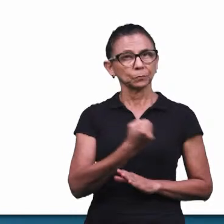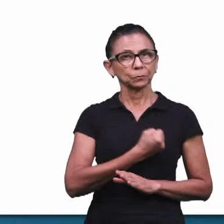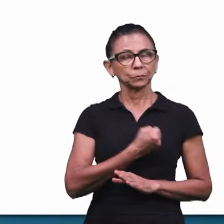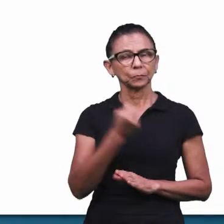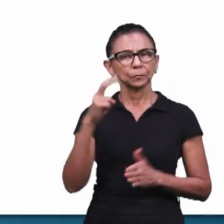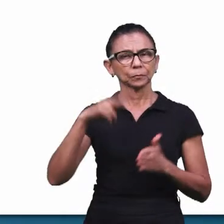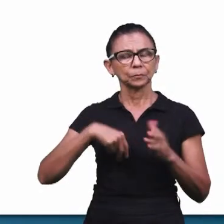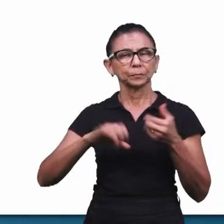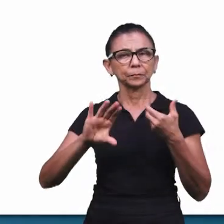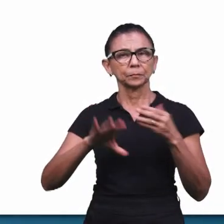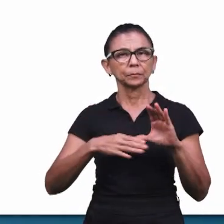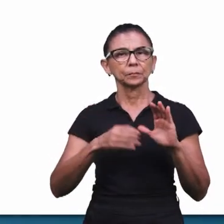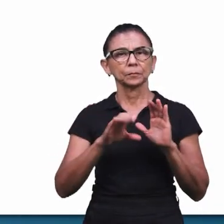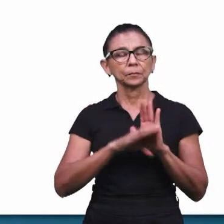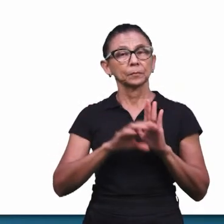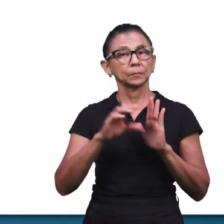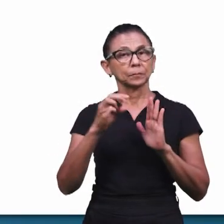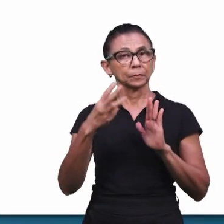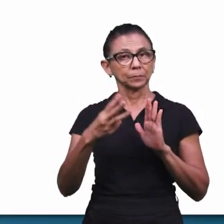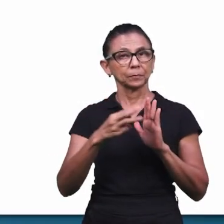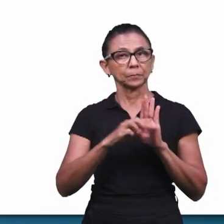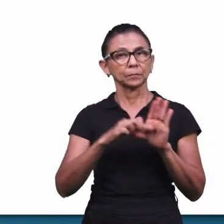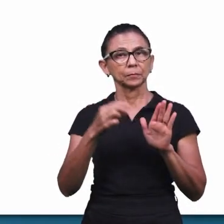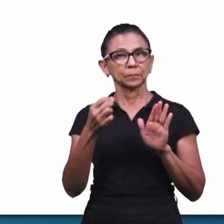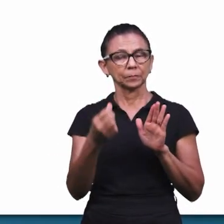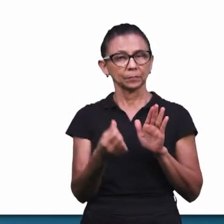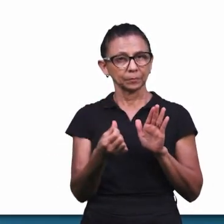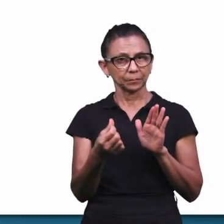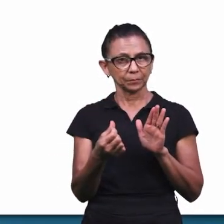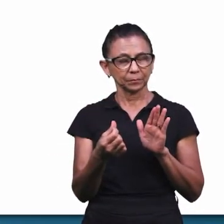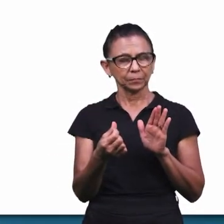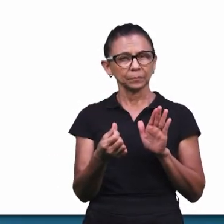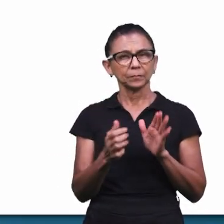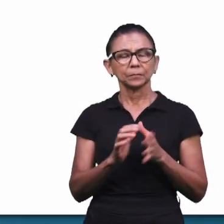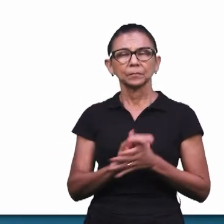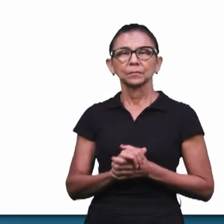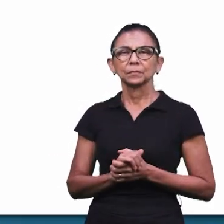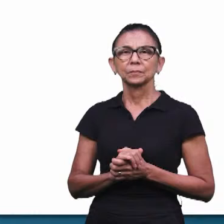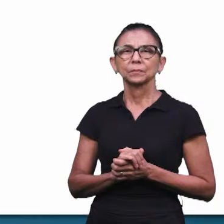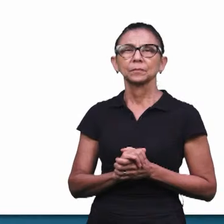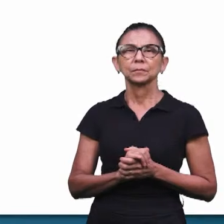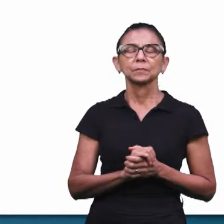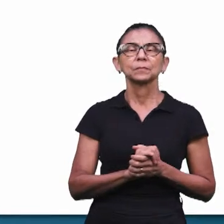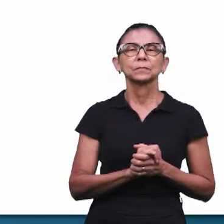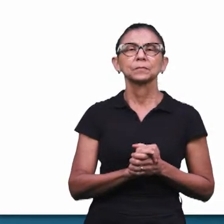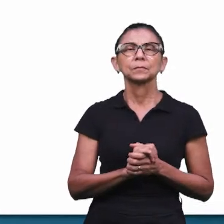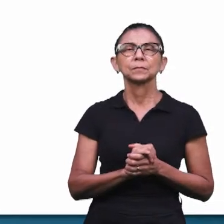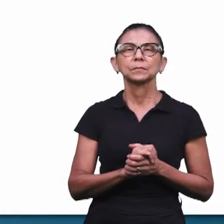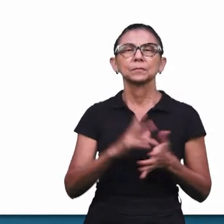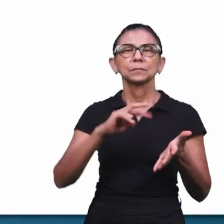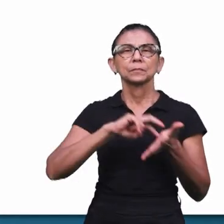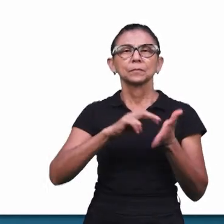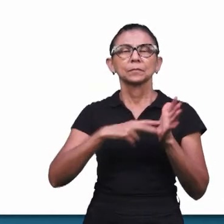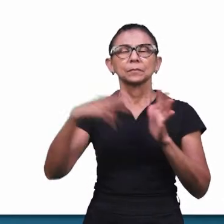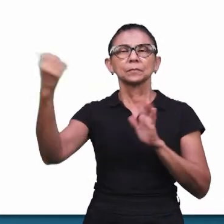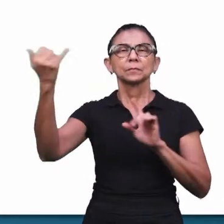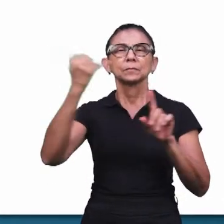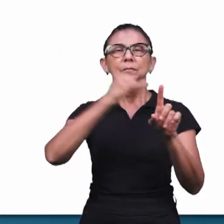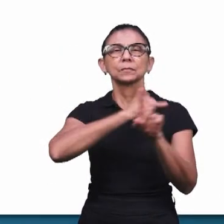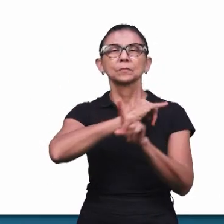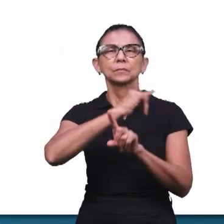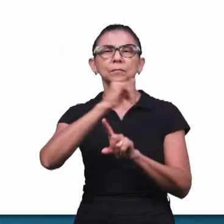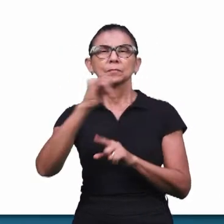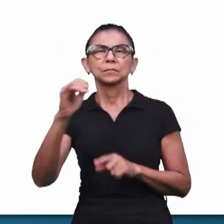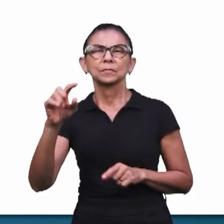assim, lendo o livro de Cantares, capítulo 3, versículo 6, qual o significado profético da expressão